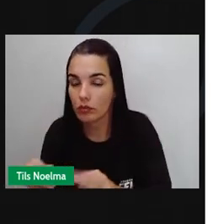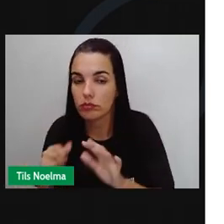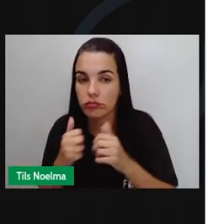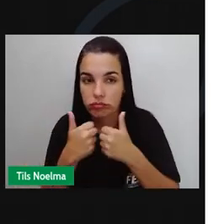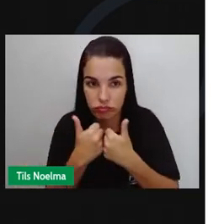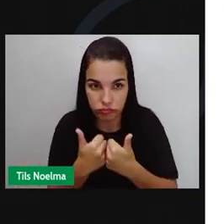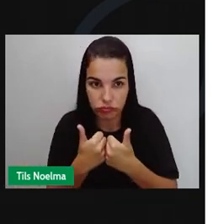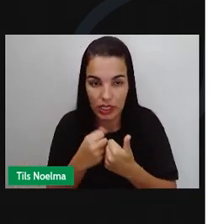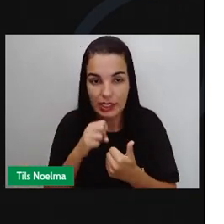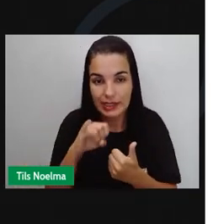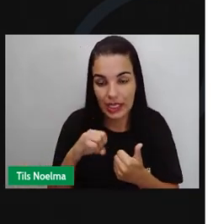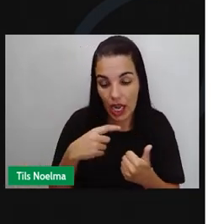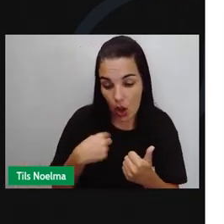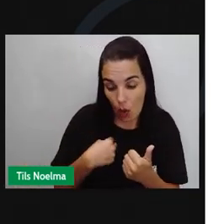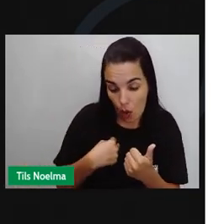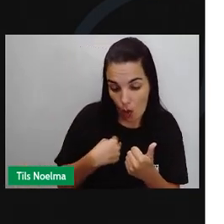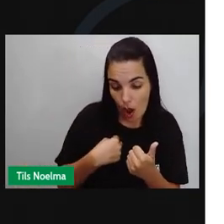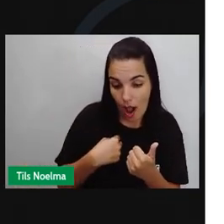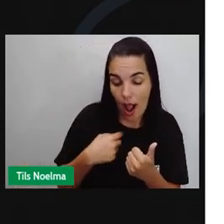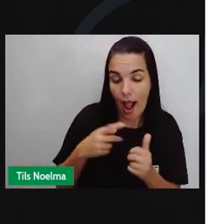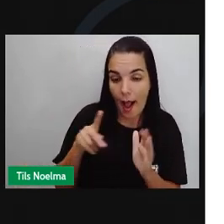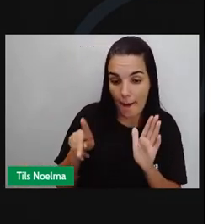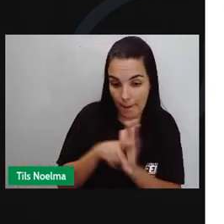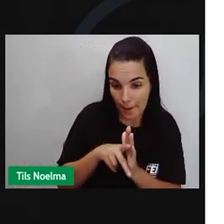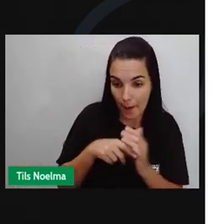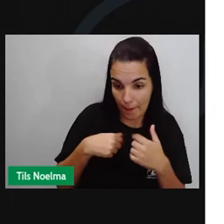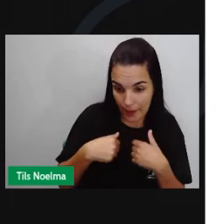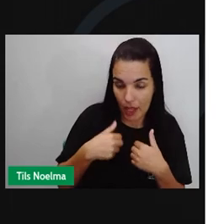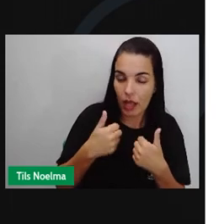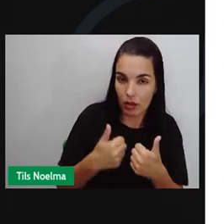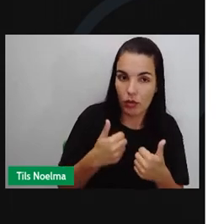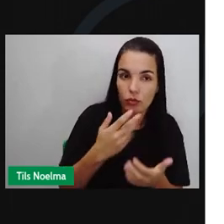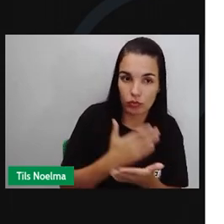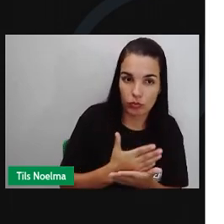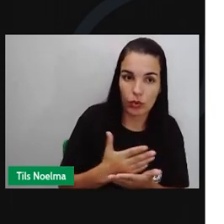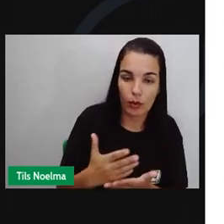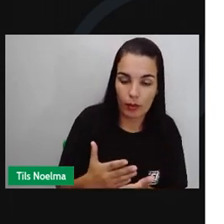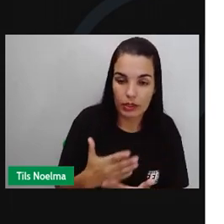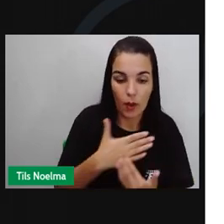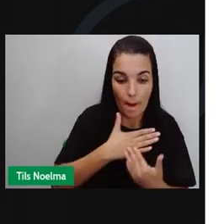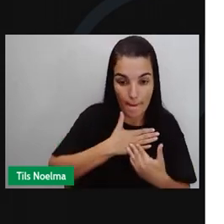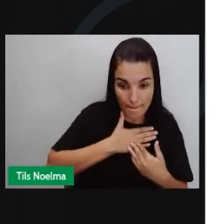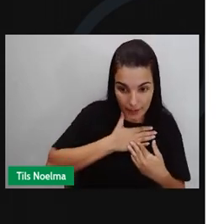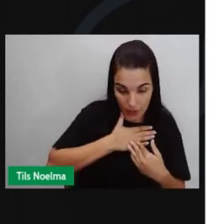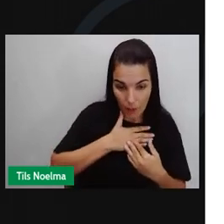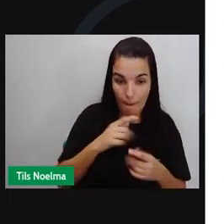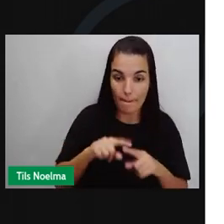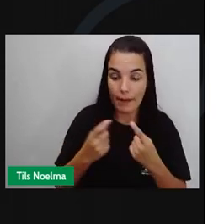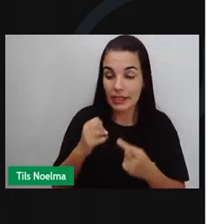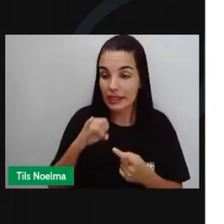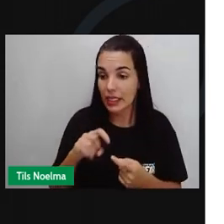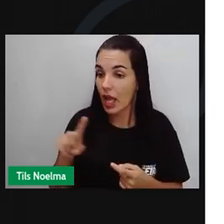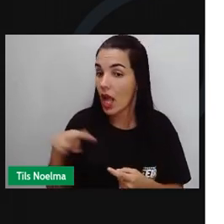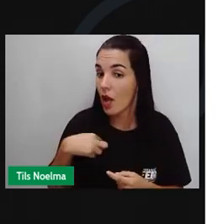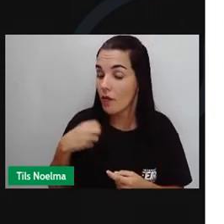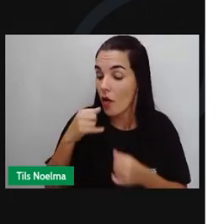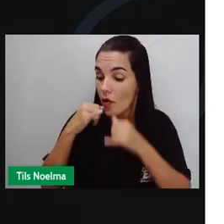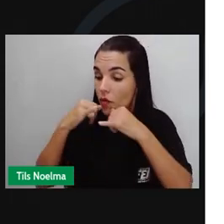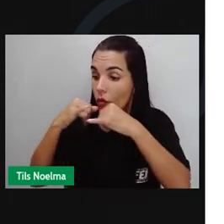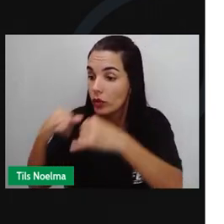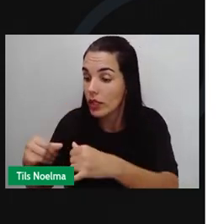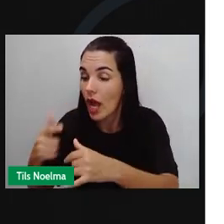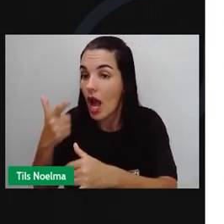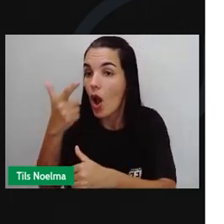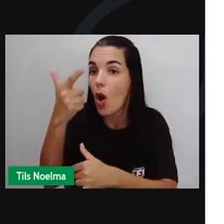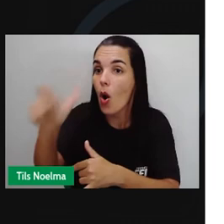Se eu for começar a contar. Eu vou dizer tudo o que aconteceu com ele. E é muito importante também, se eu estou contando uma história.